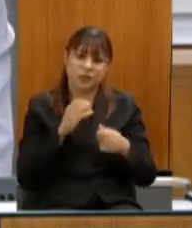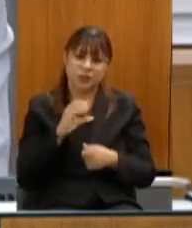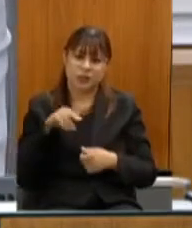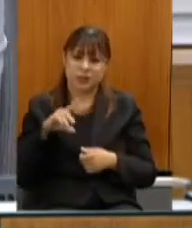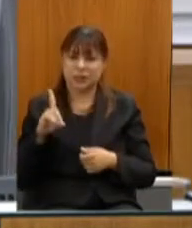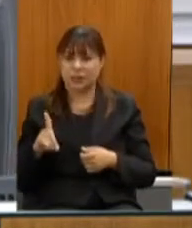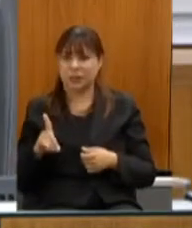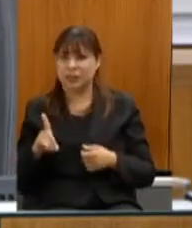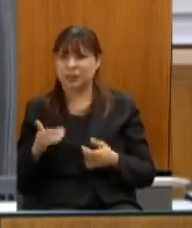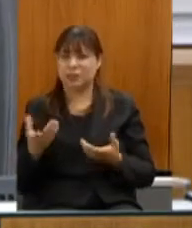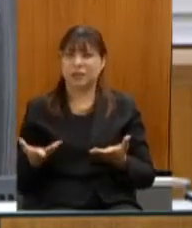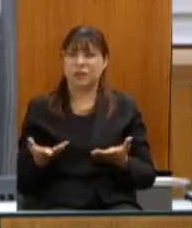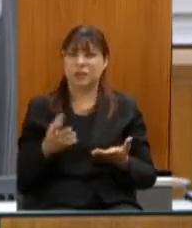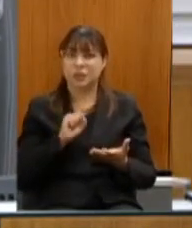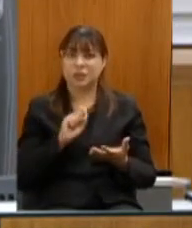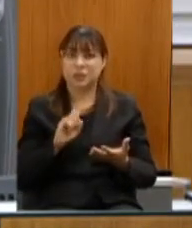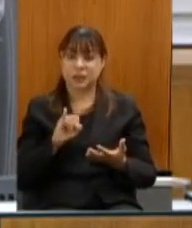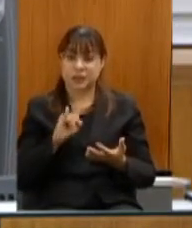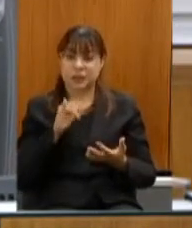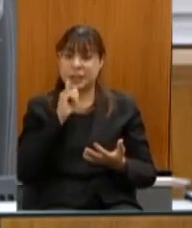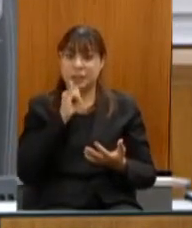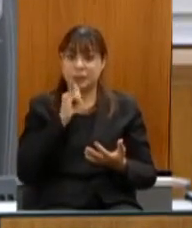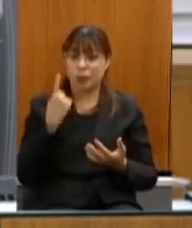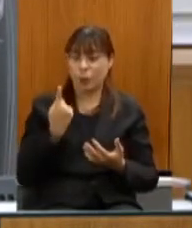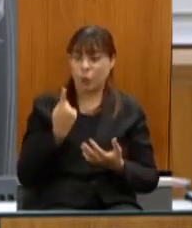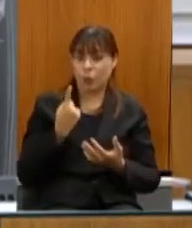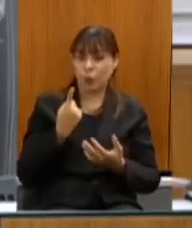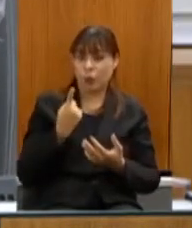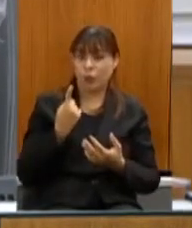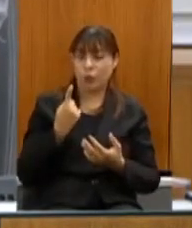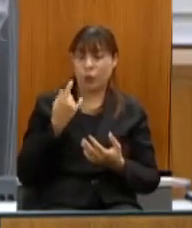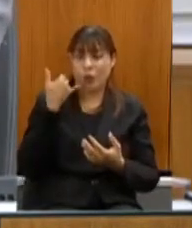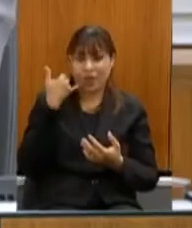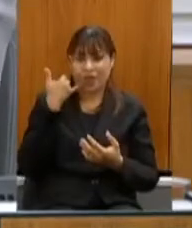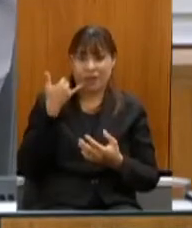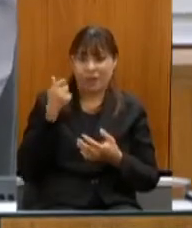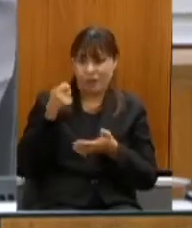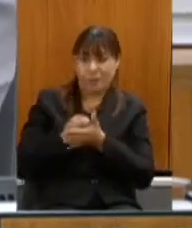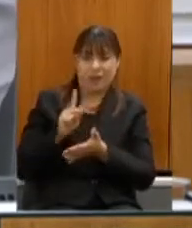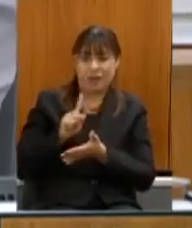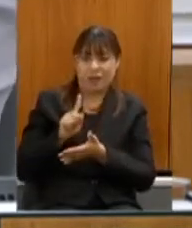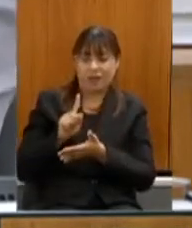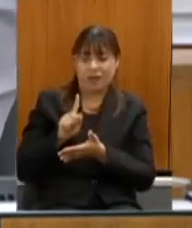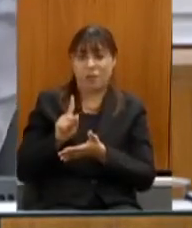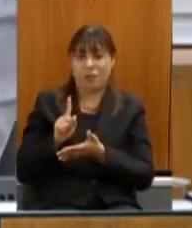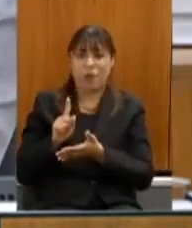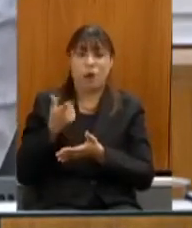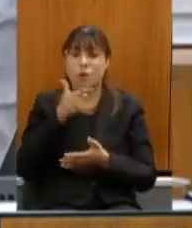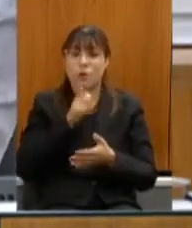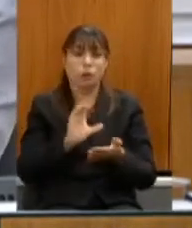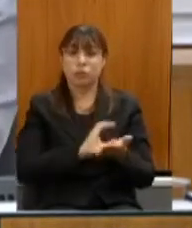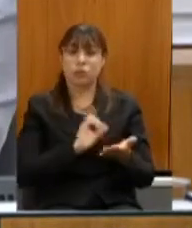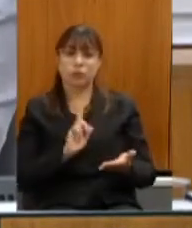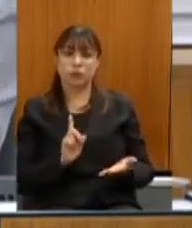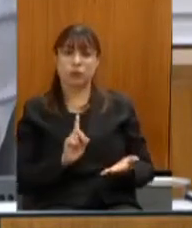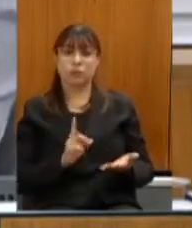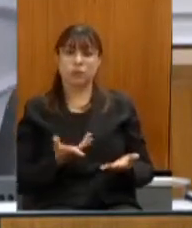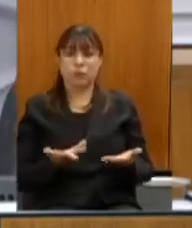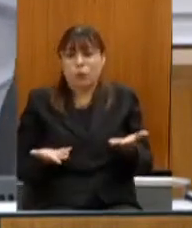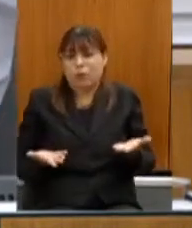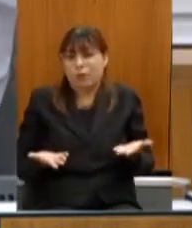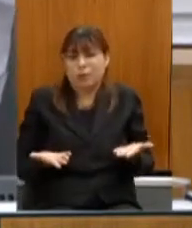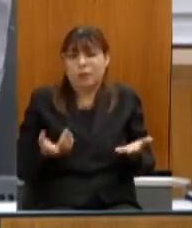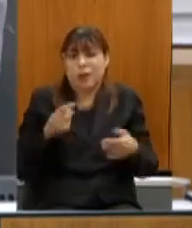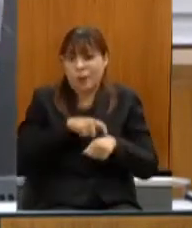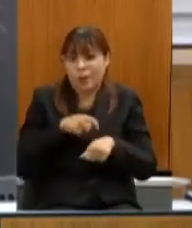se ela tiver com uma conta de telefone atrasada ela não ela não tem jeito ai gente pois se não tem sentido